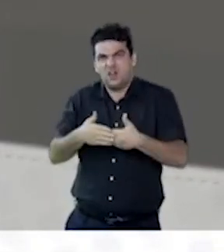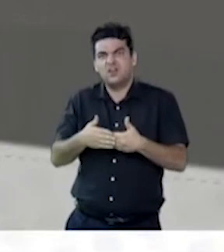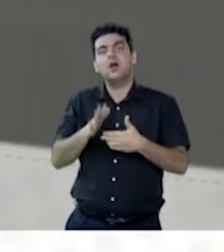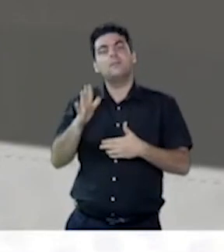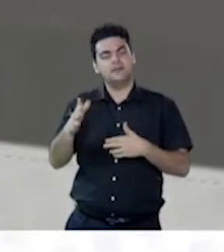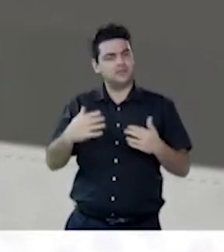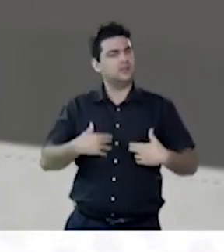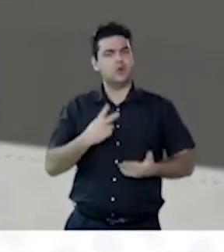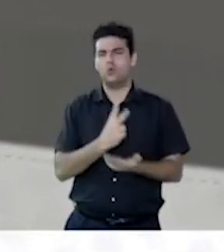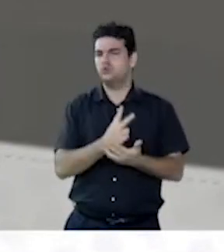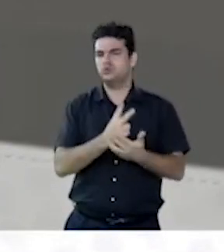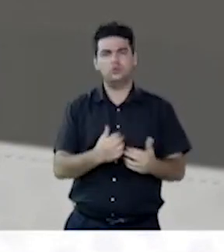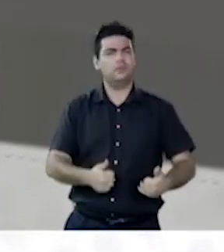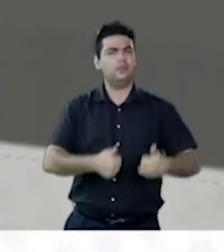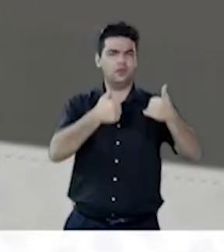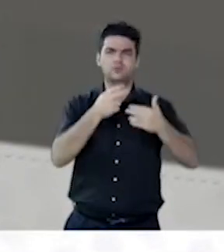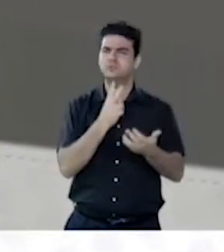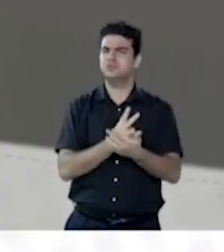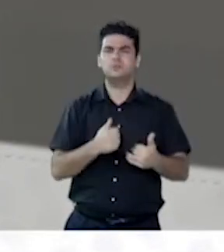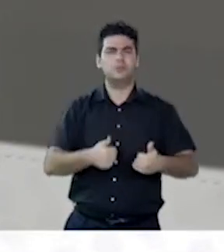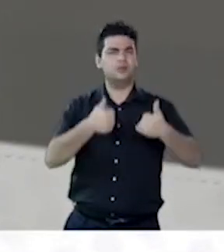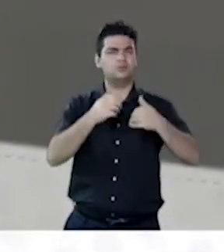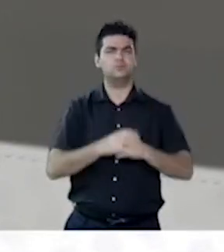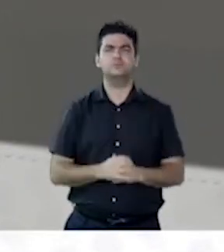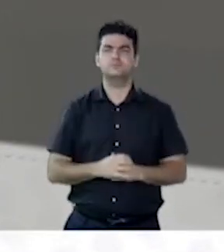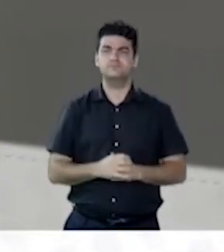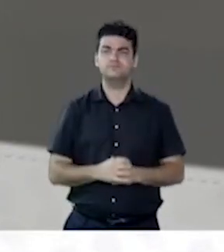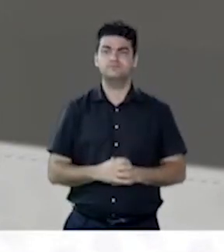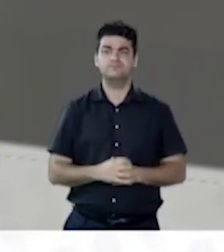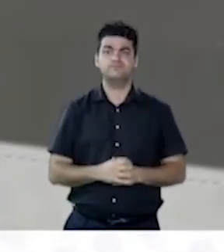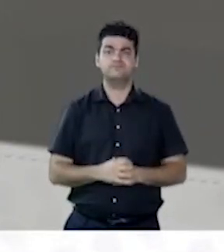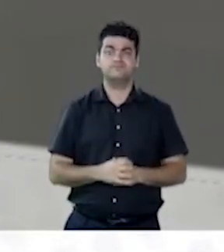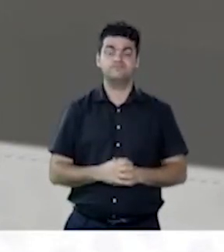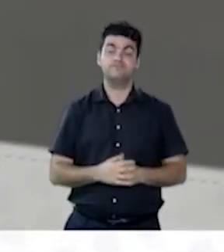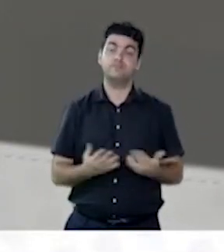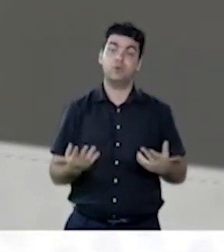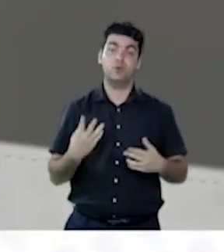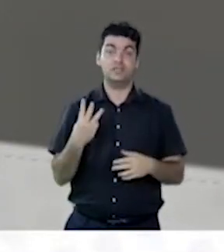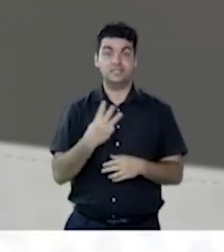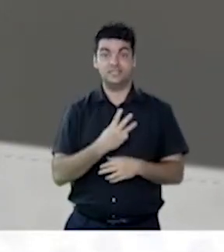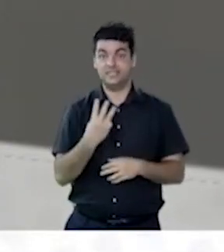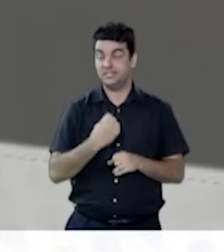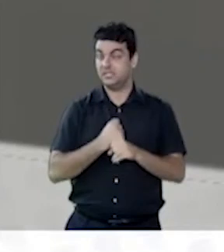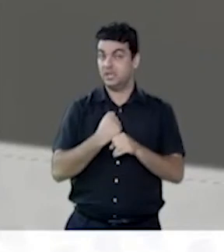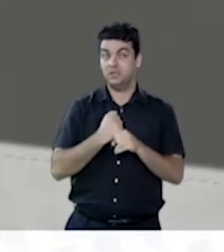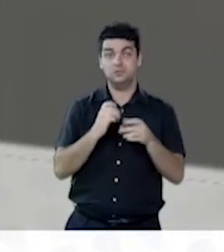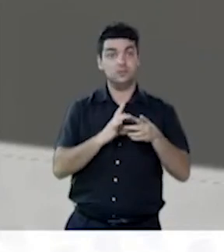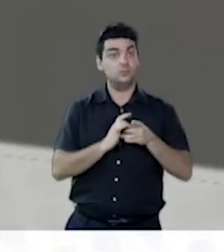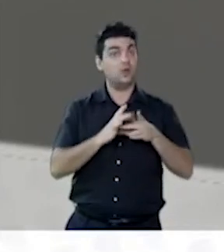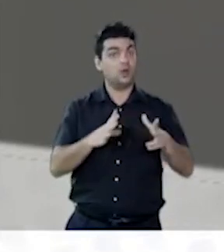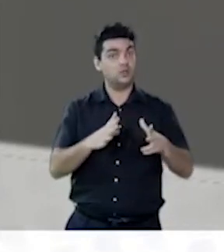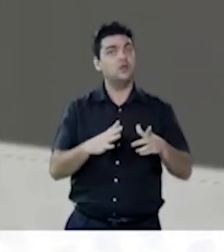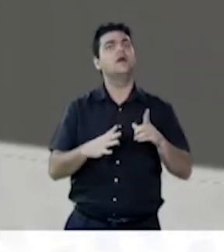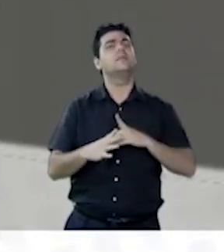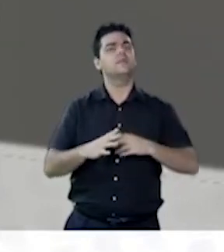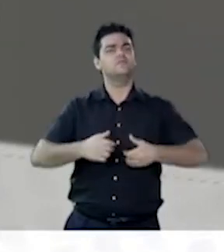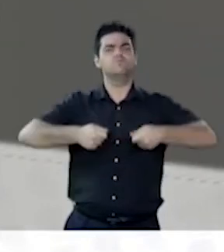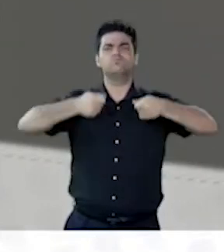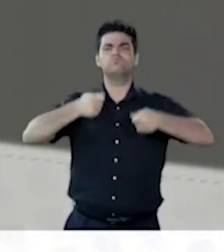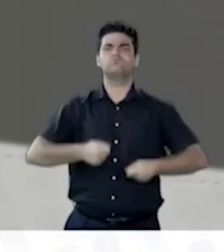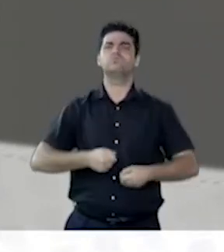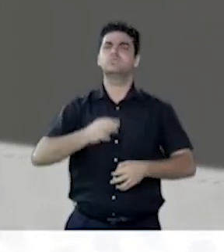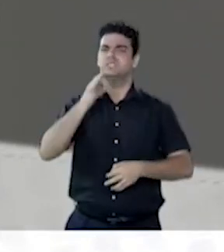o saldo ainda é extremamente positivo. De modo que, nesses 33 anos de democracia, tivemos estabilidade